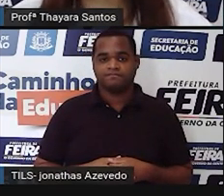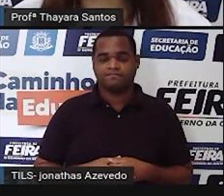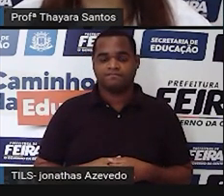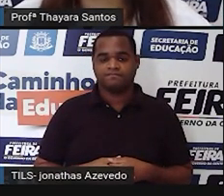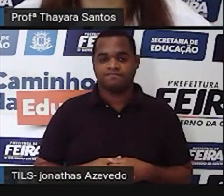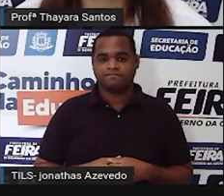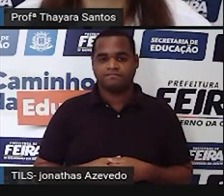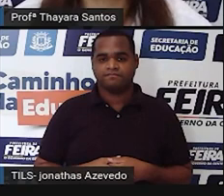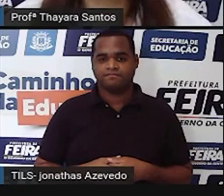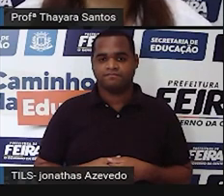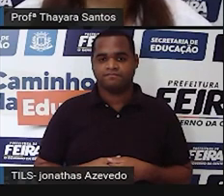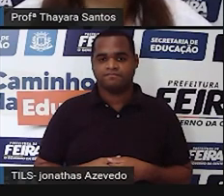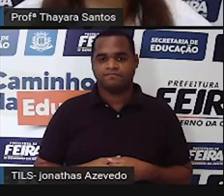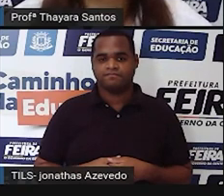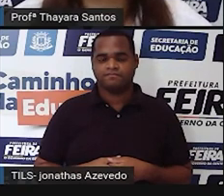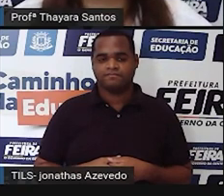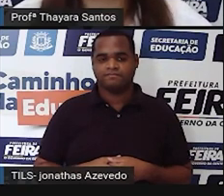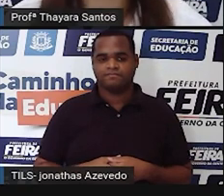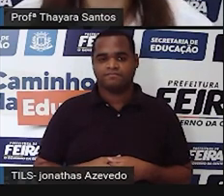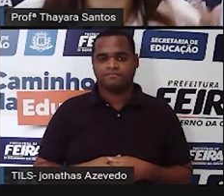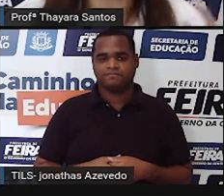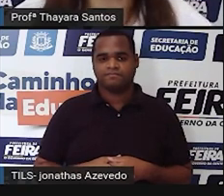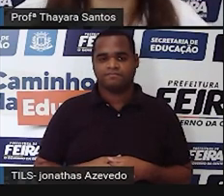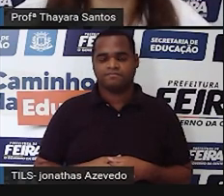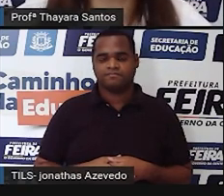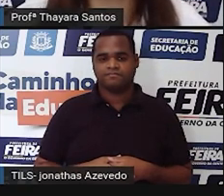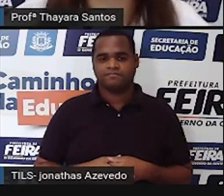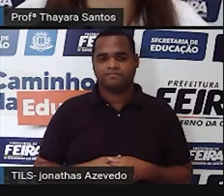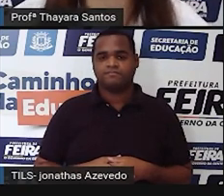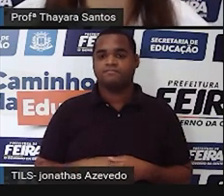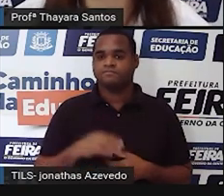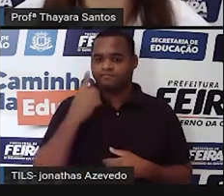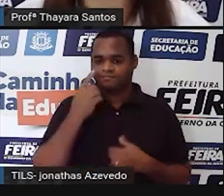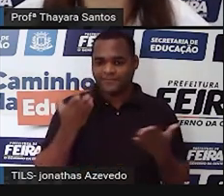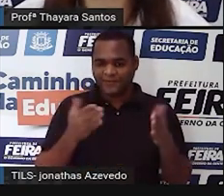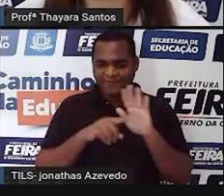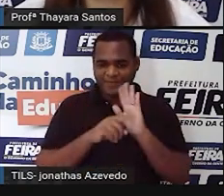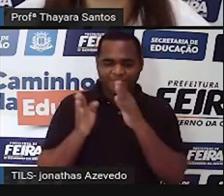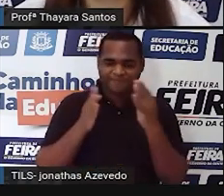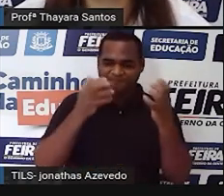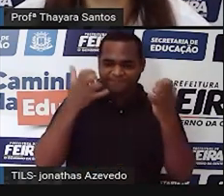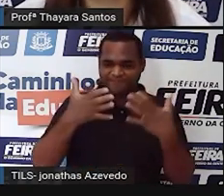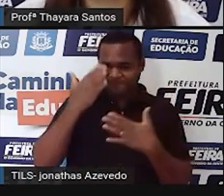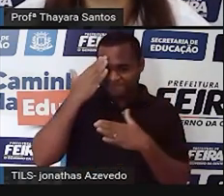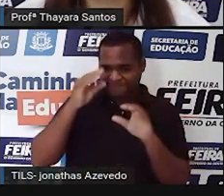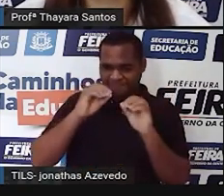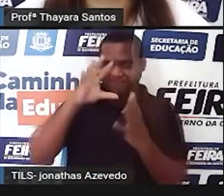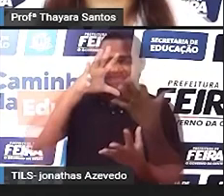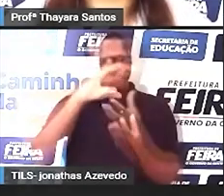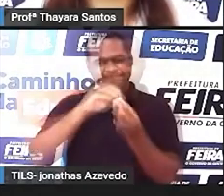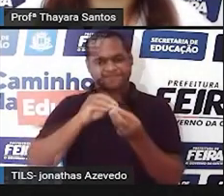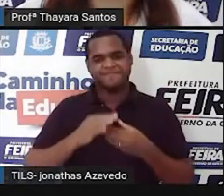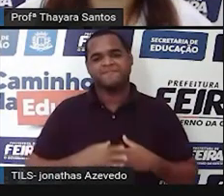Agora, a gente vai ver esse vídeo aqui para saber um pouco mais dessa história. Então, vamos lá para o resumo.